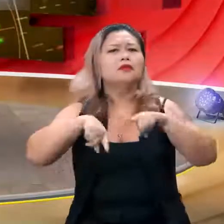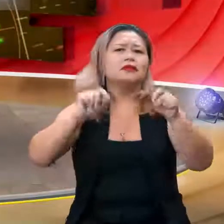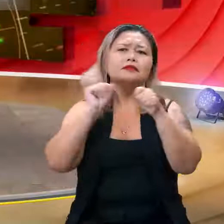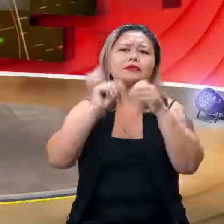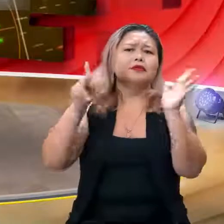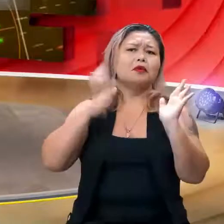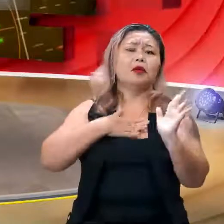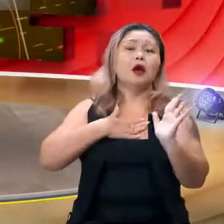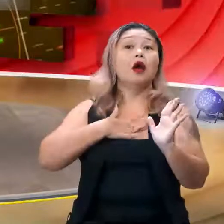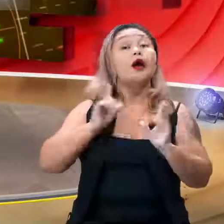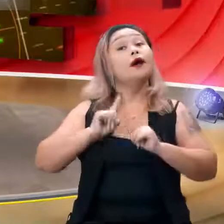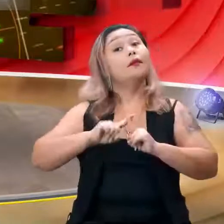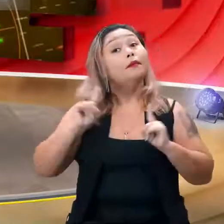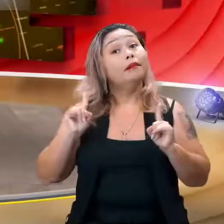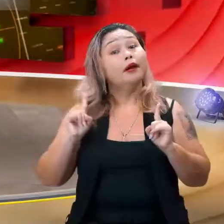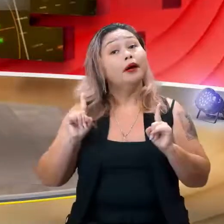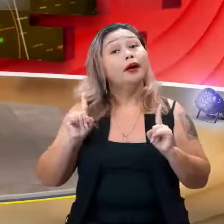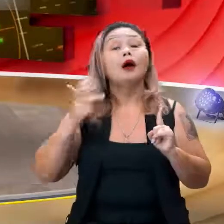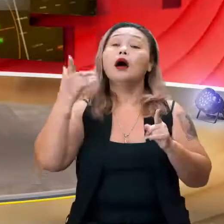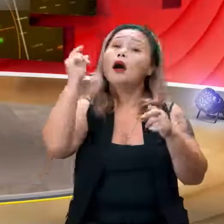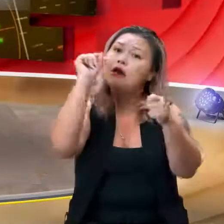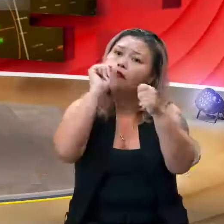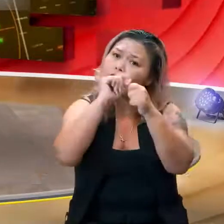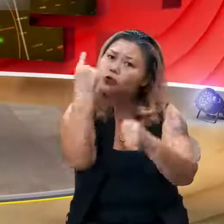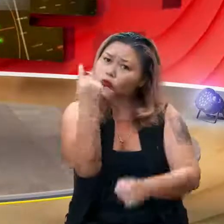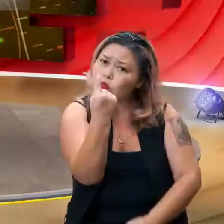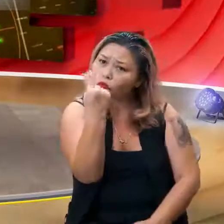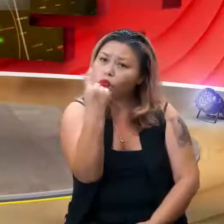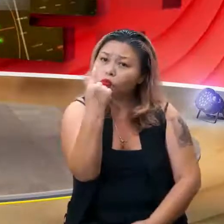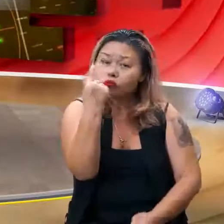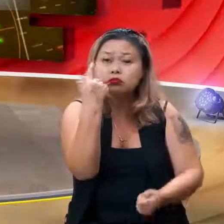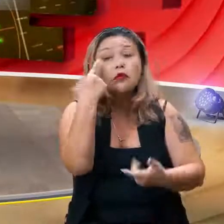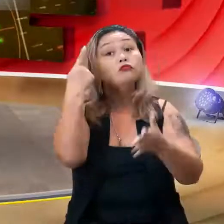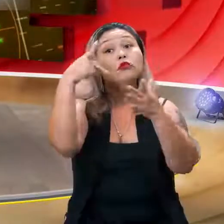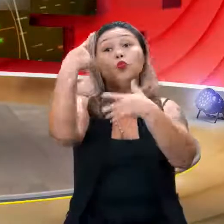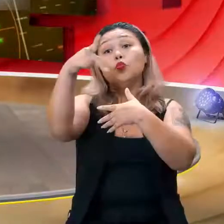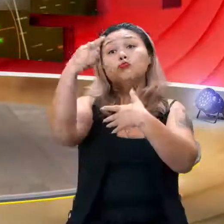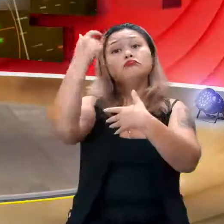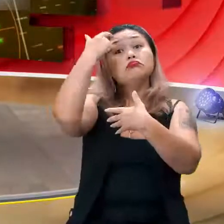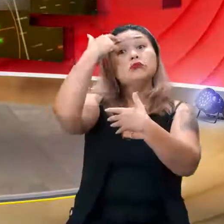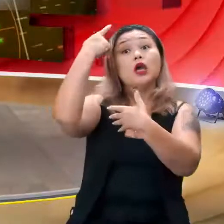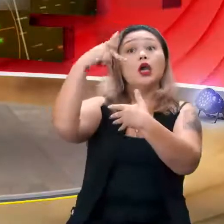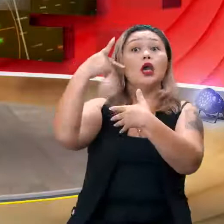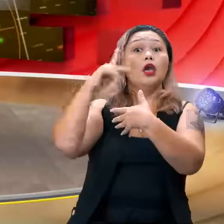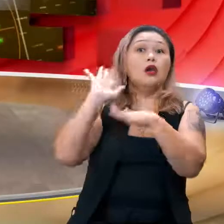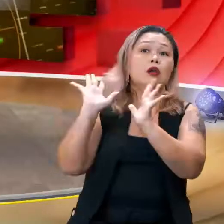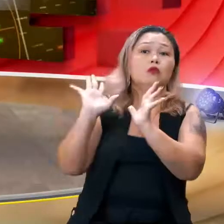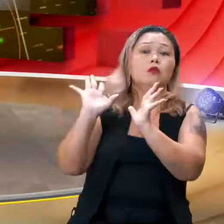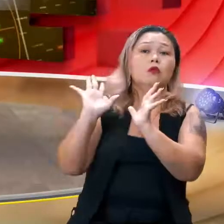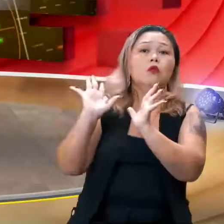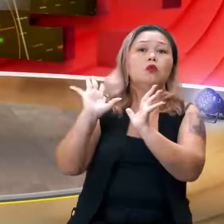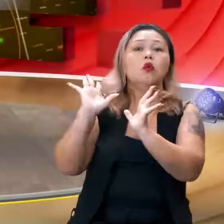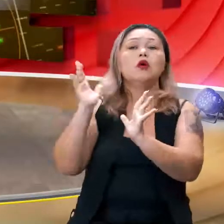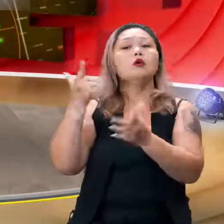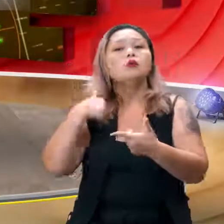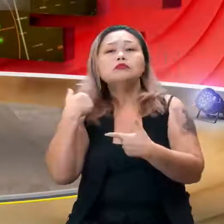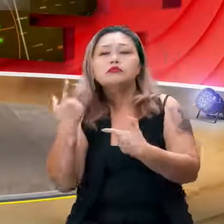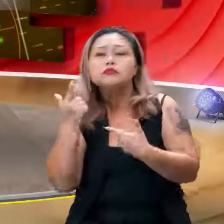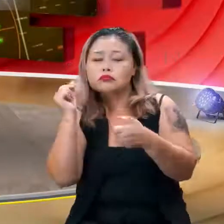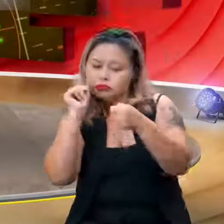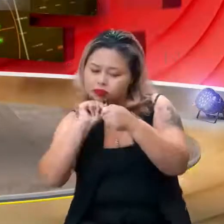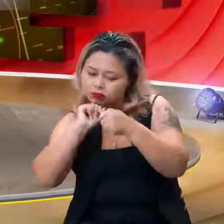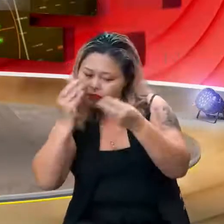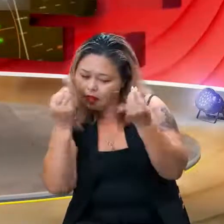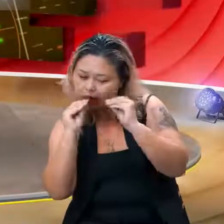Não, mas é aquele detalhe. Você faz um seguindo os seus critérios, precisa ser igual. E quando a gente constrói, a gente aprende bem